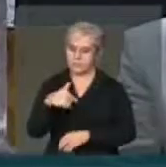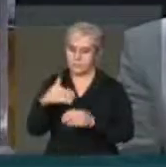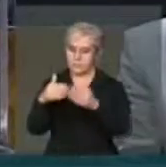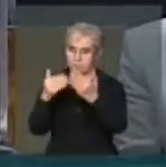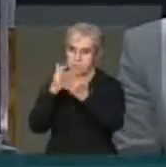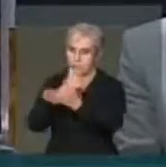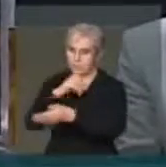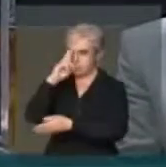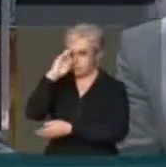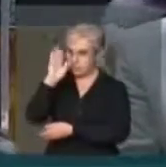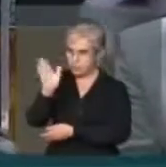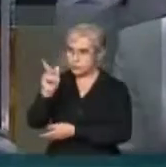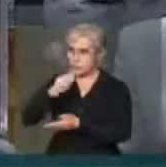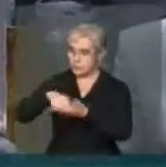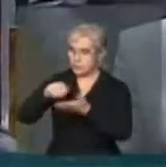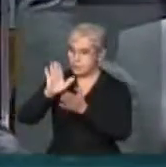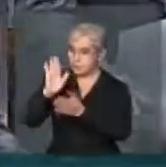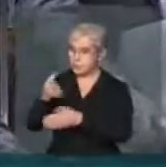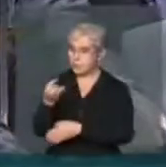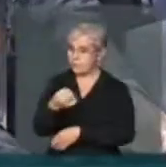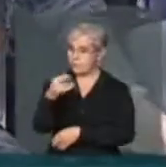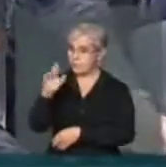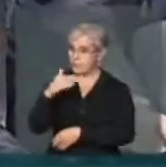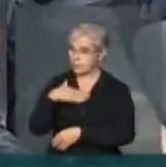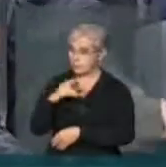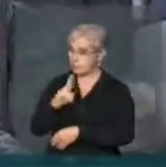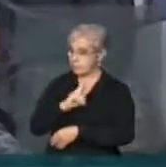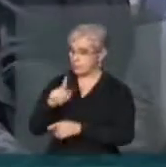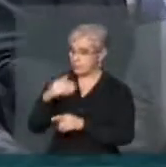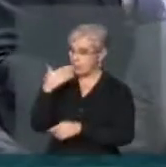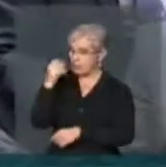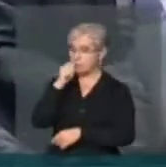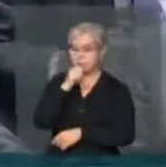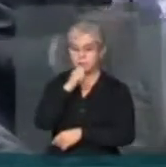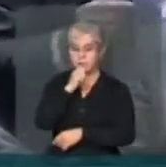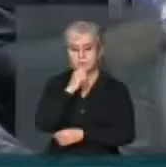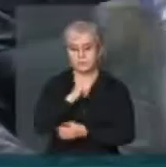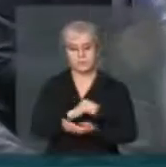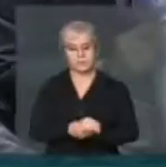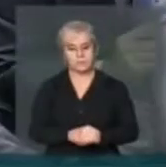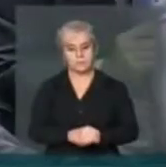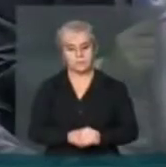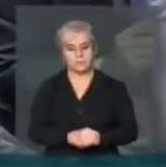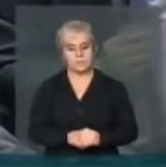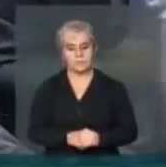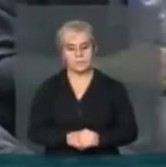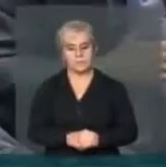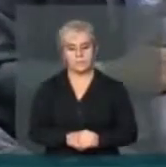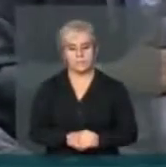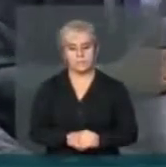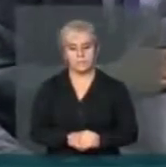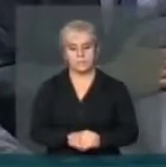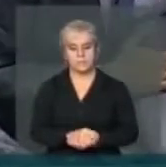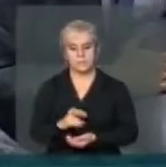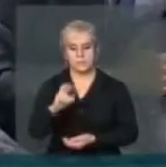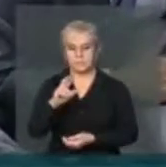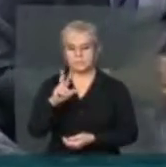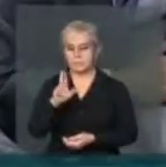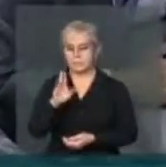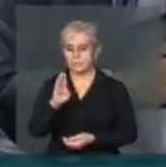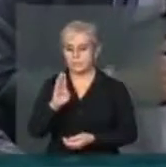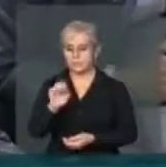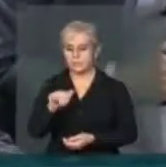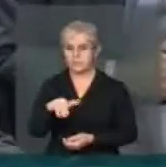mesa. Esse moço já escreveu umas 10 vezes o meu nome aí e não me chamou. Apenas tem a palavra, tem a palavra deputado Rubens Bueno. Senhor